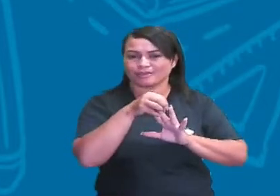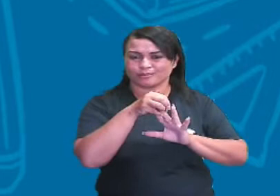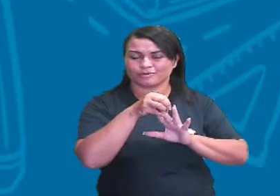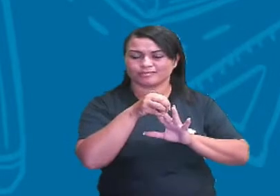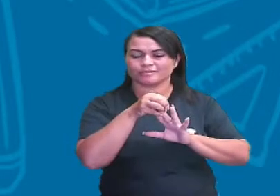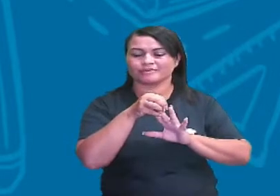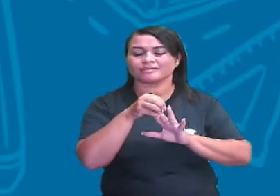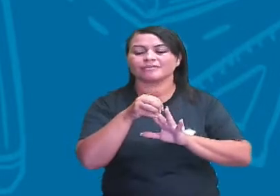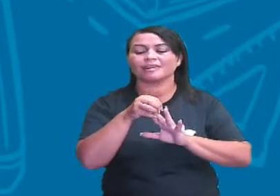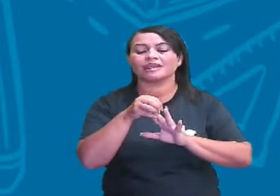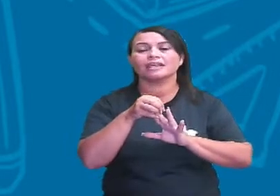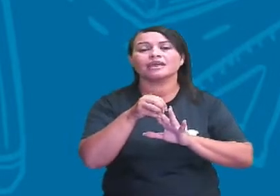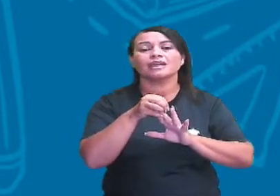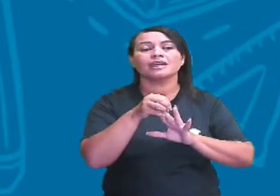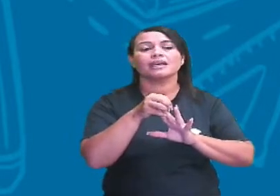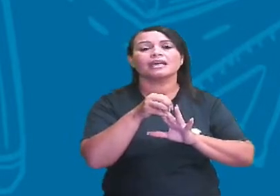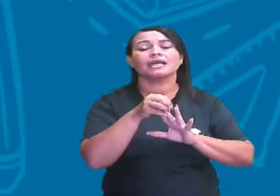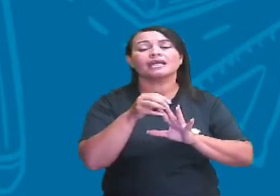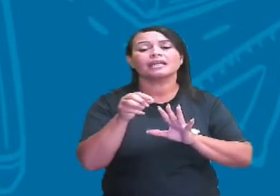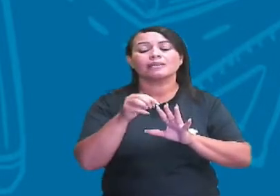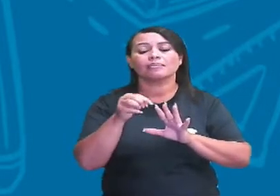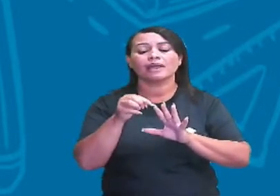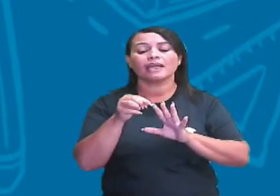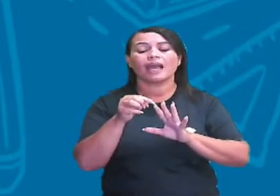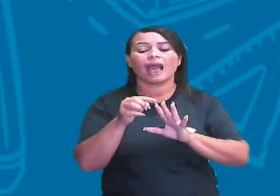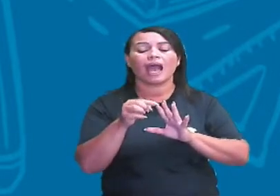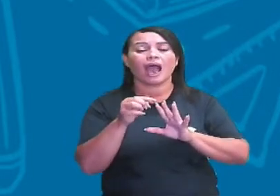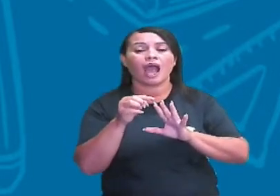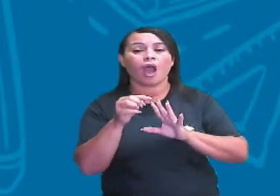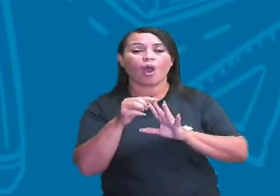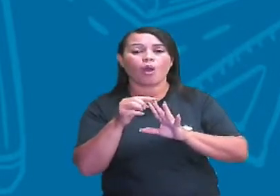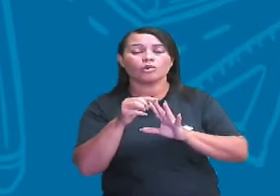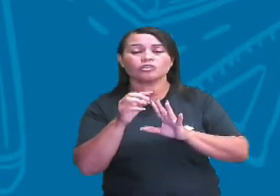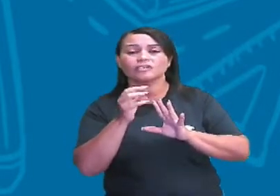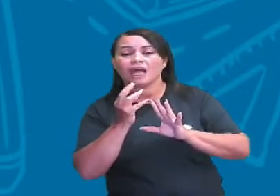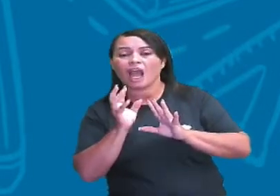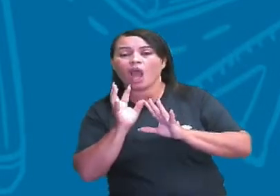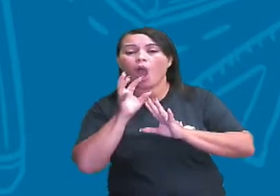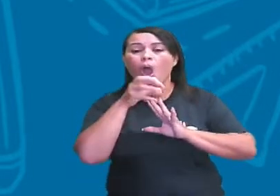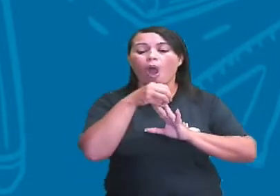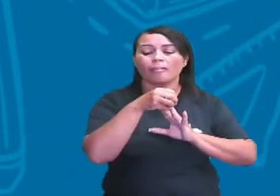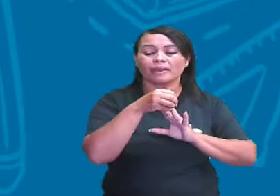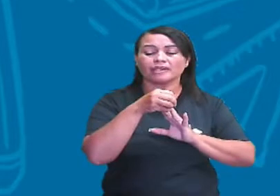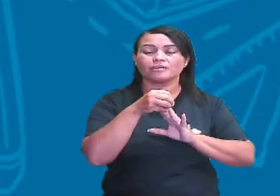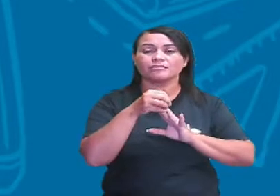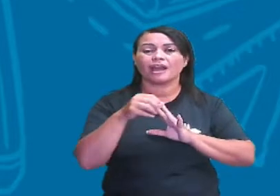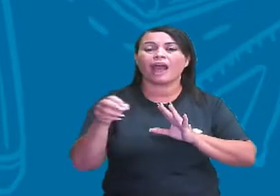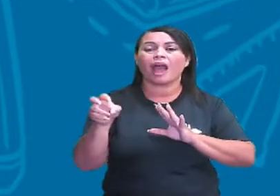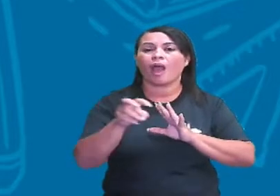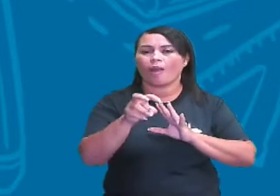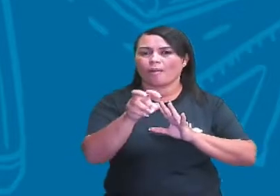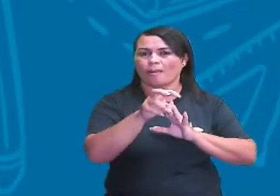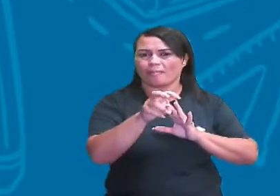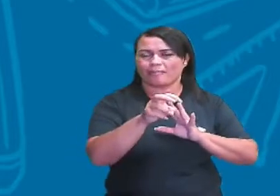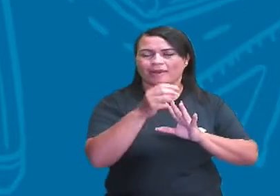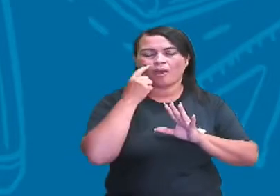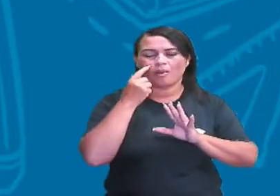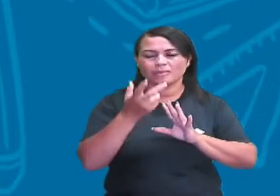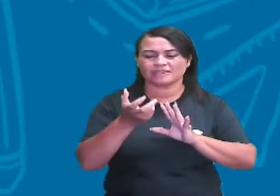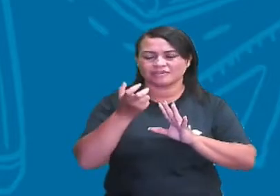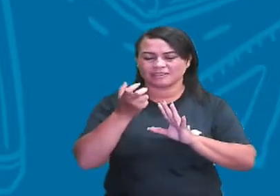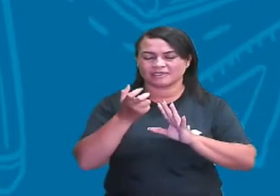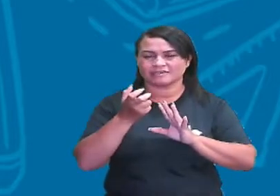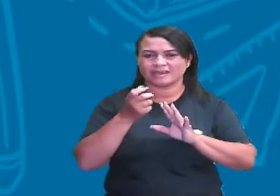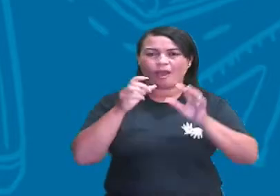consumidor primário. E a coruja vai se alimentar da cobra. Portanto, a coruja é uma consumidora